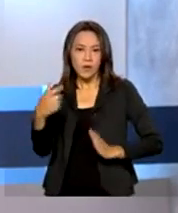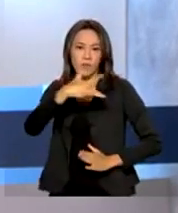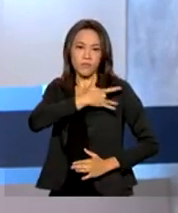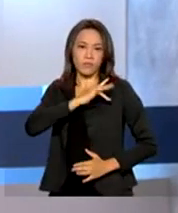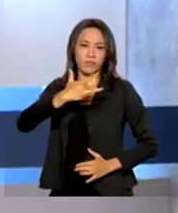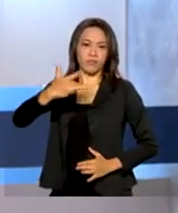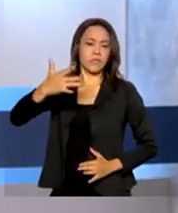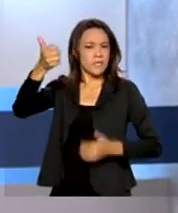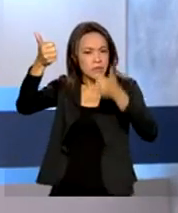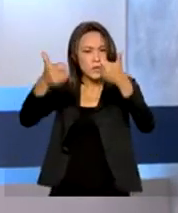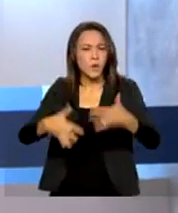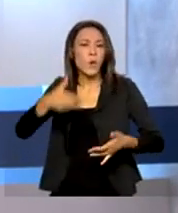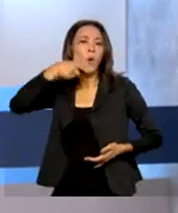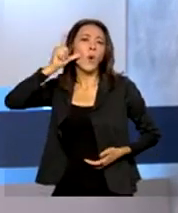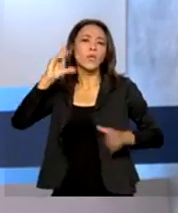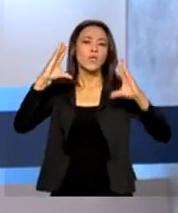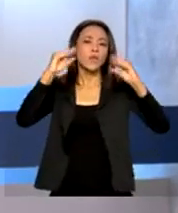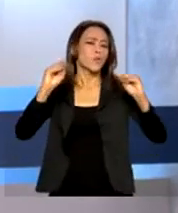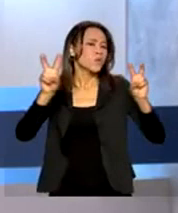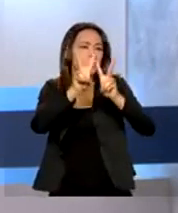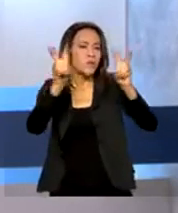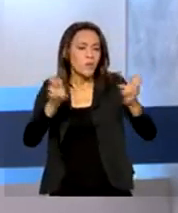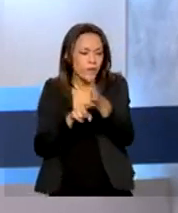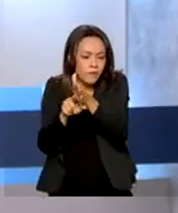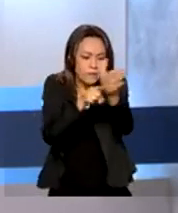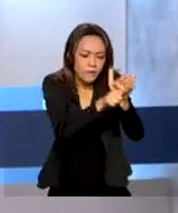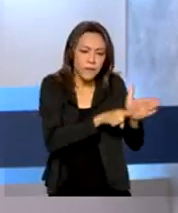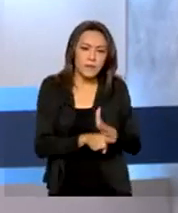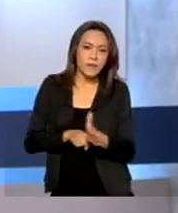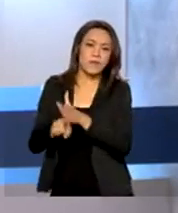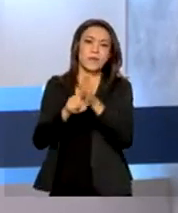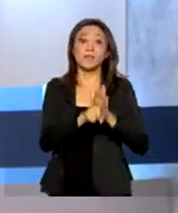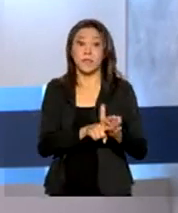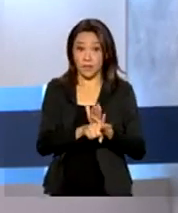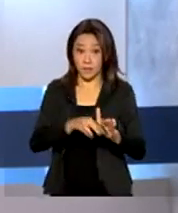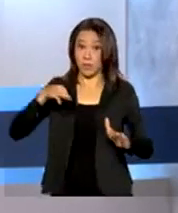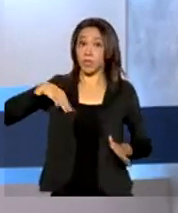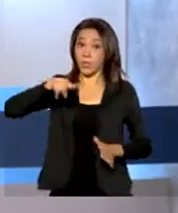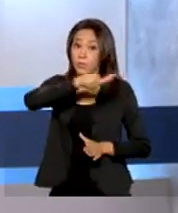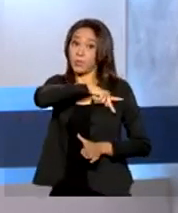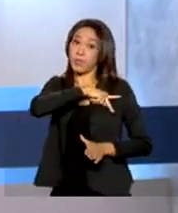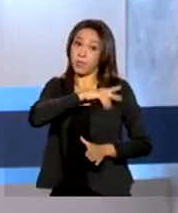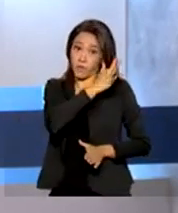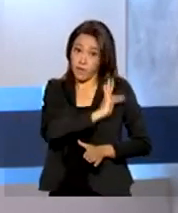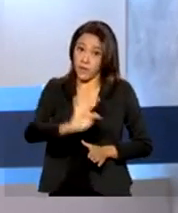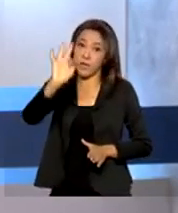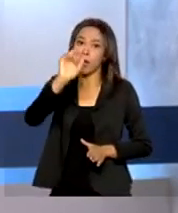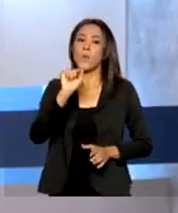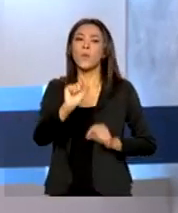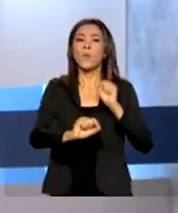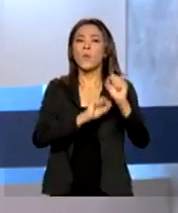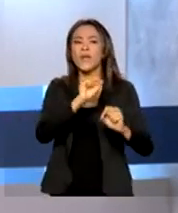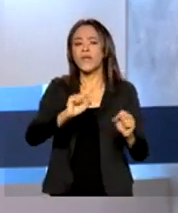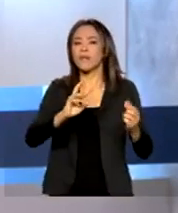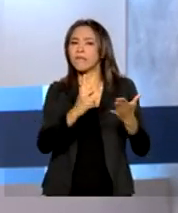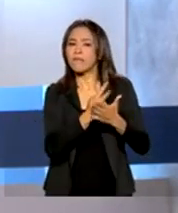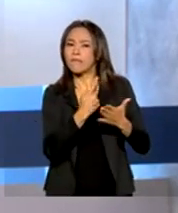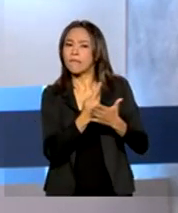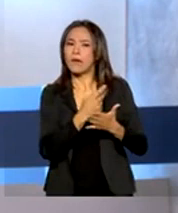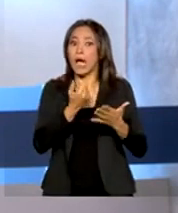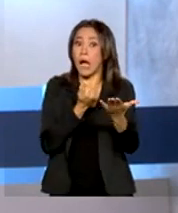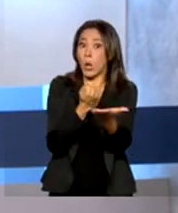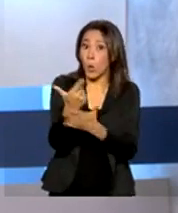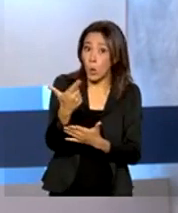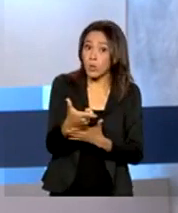ontem sobre a investigação do Ministério Público Federal de possíveis irregularidades na compra de 20 milhões de doses da vacina